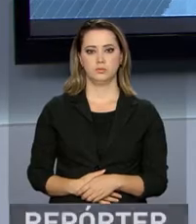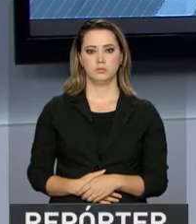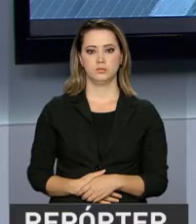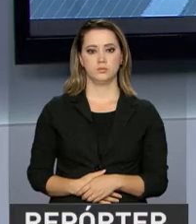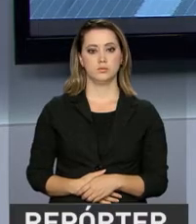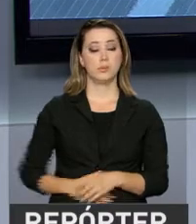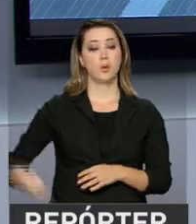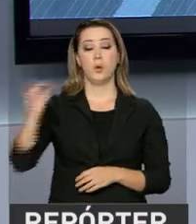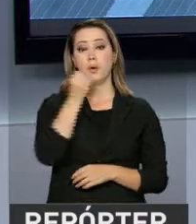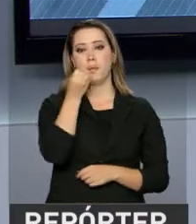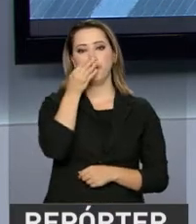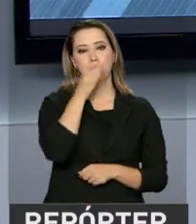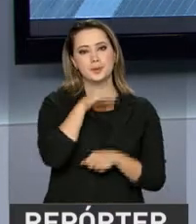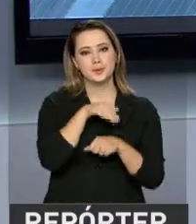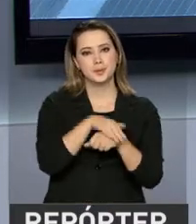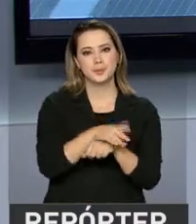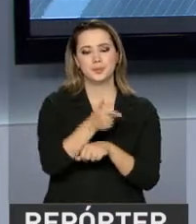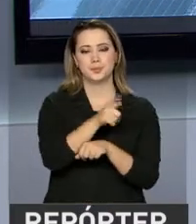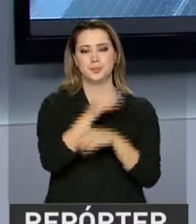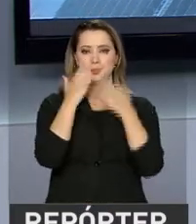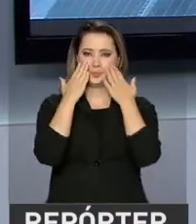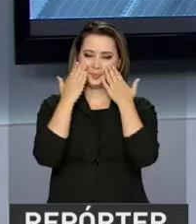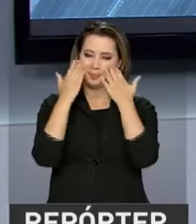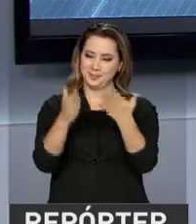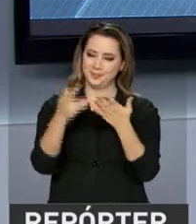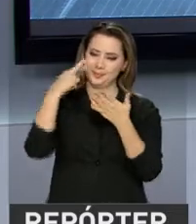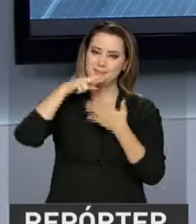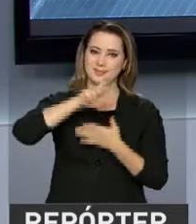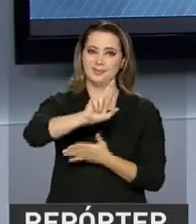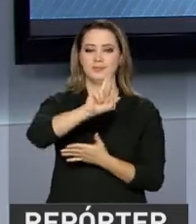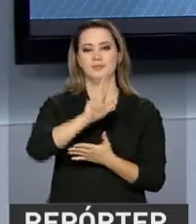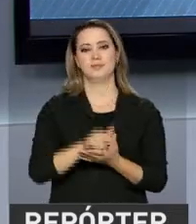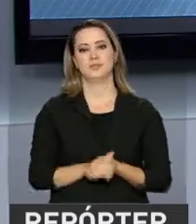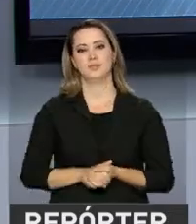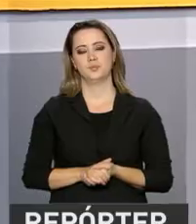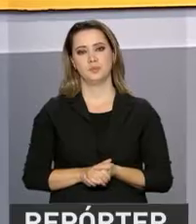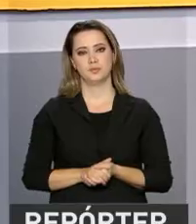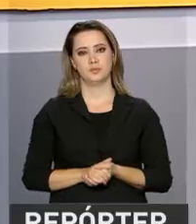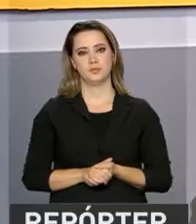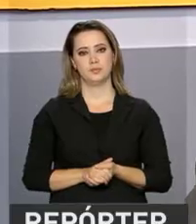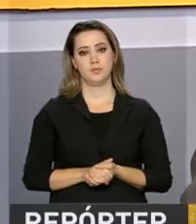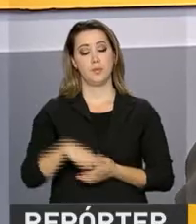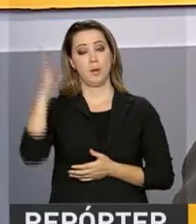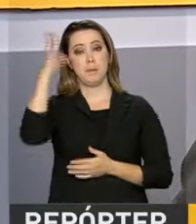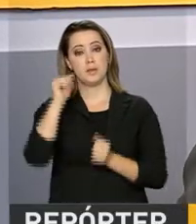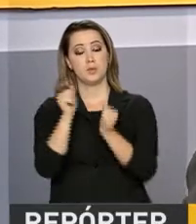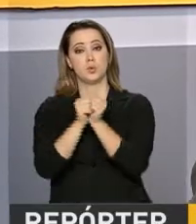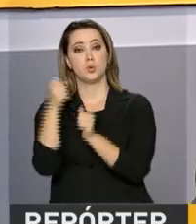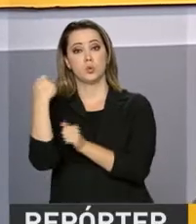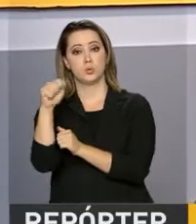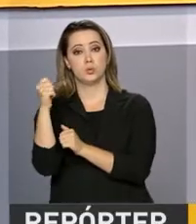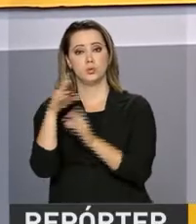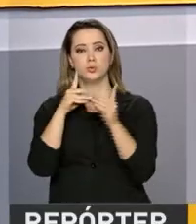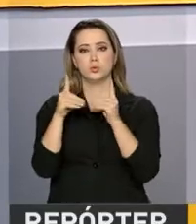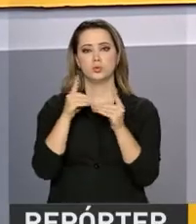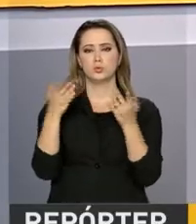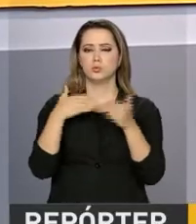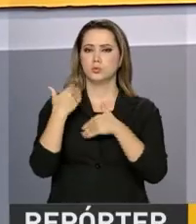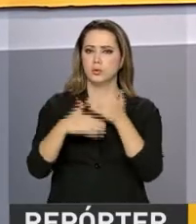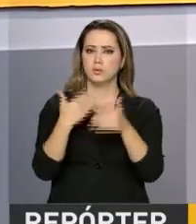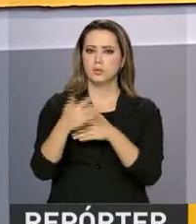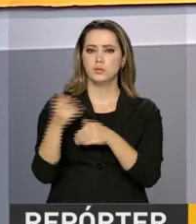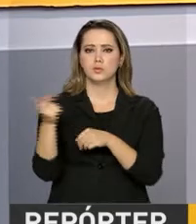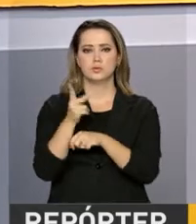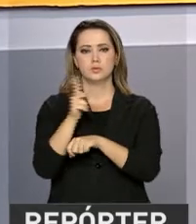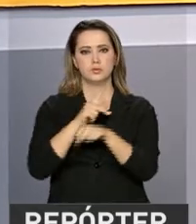Olá, boa noite. Começa agora mais uma edição do Repórter NBR. Brasil e Argentina discutem avanços na